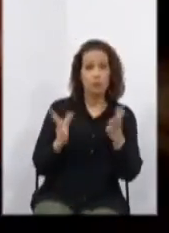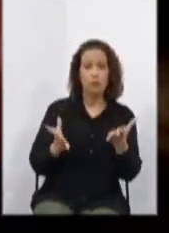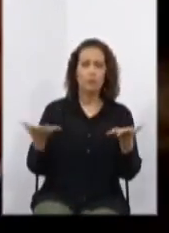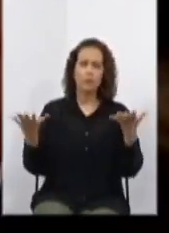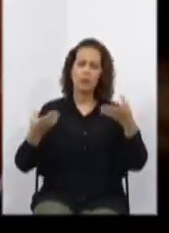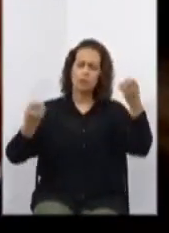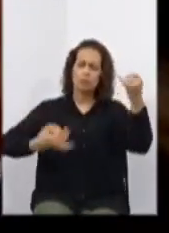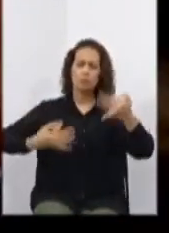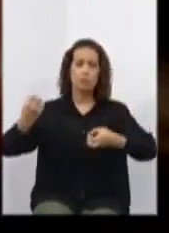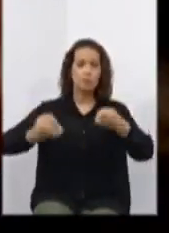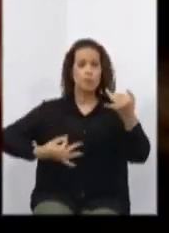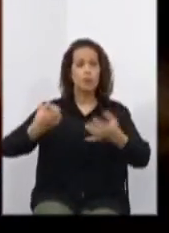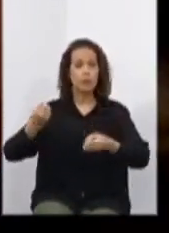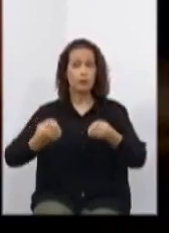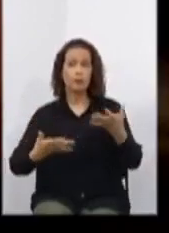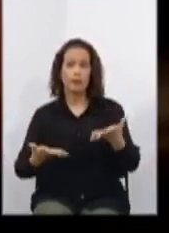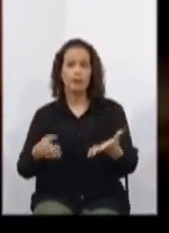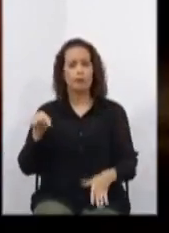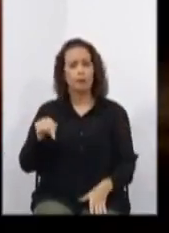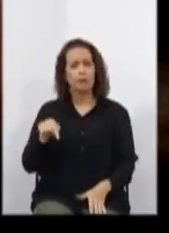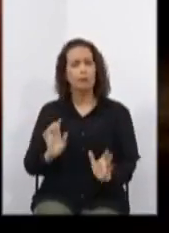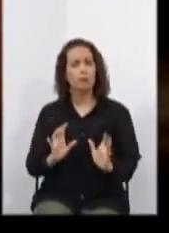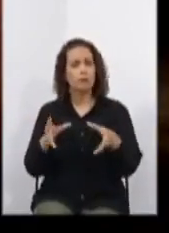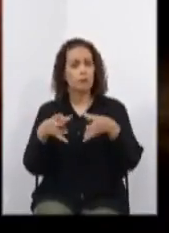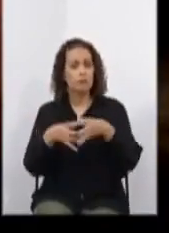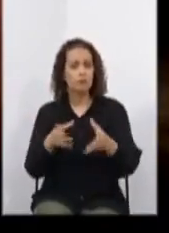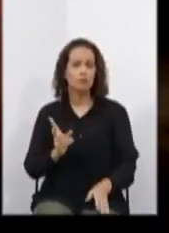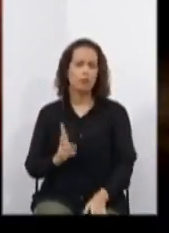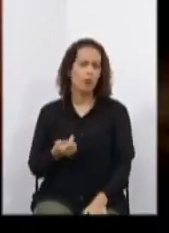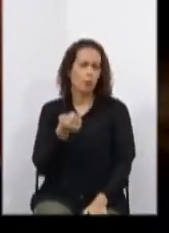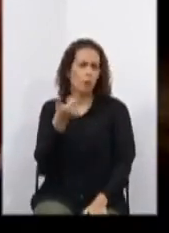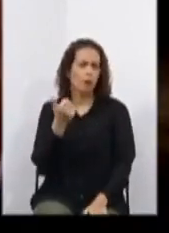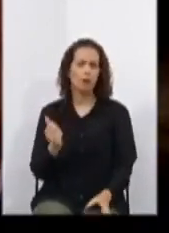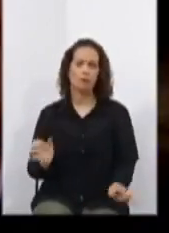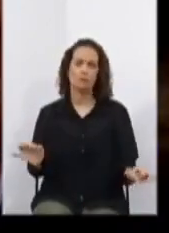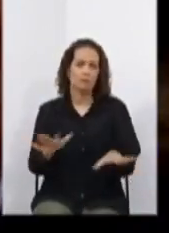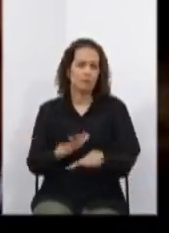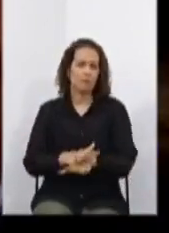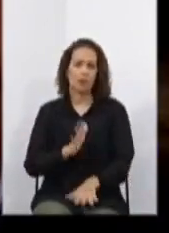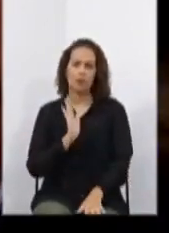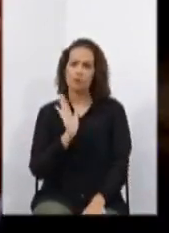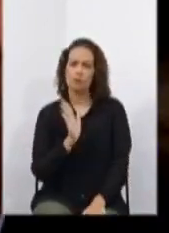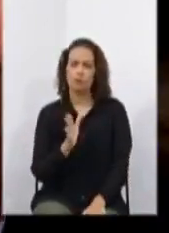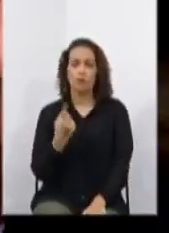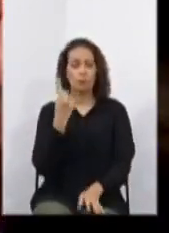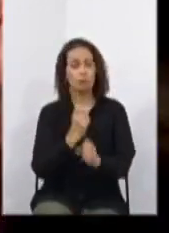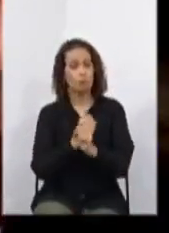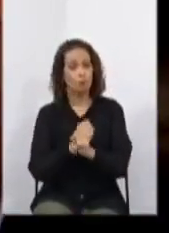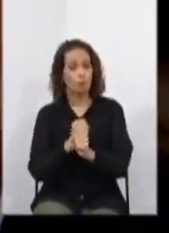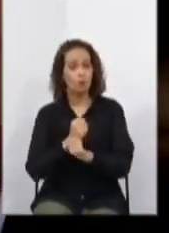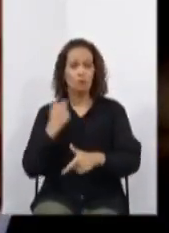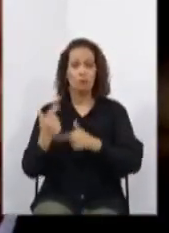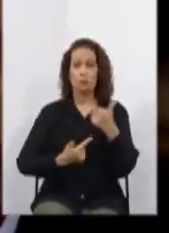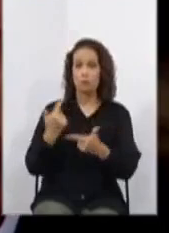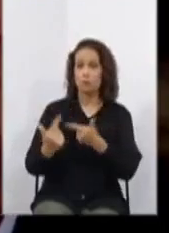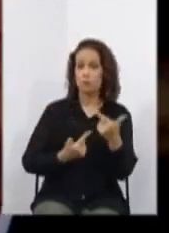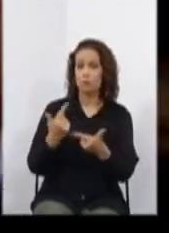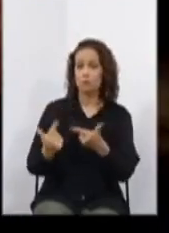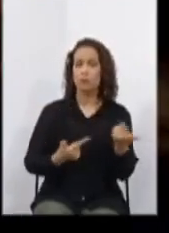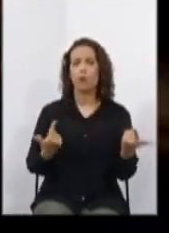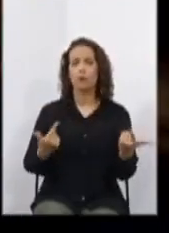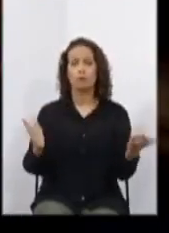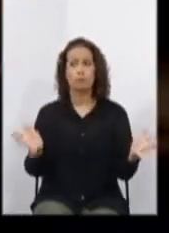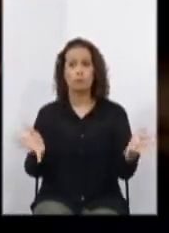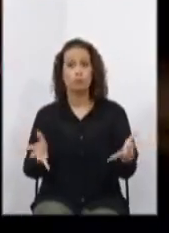apreciá-lo ainda nessa sessão, que nós estamos caminhando para o final de mais um ano de trabalho e teríamos que correr